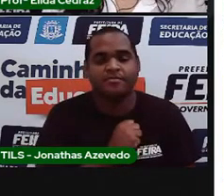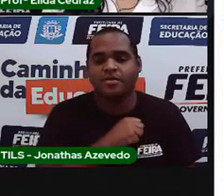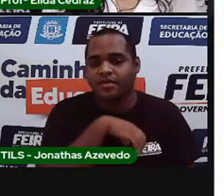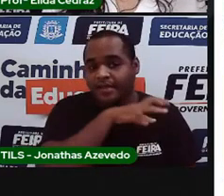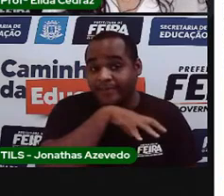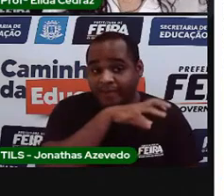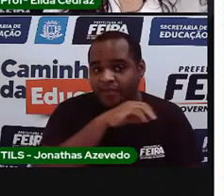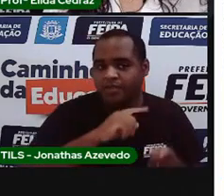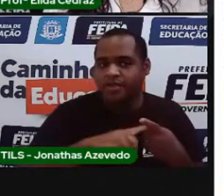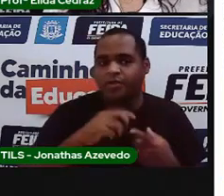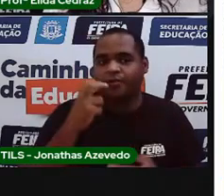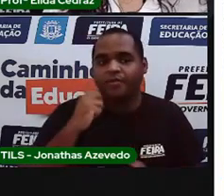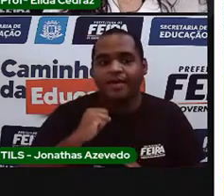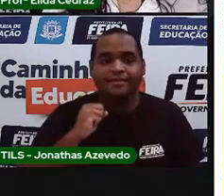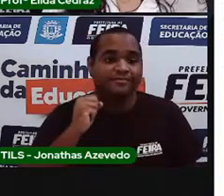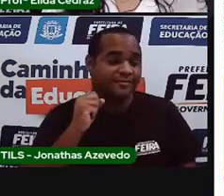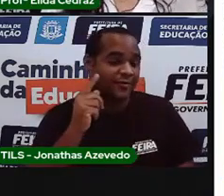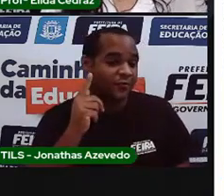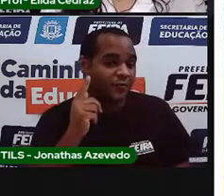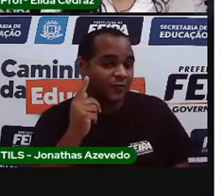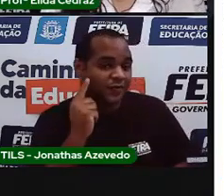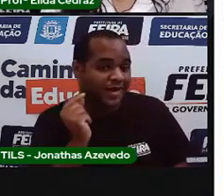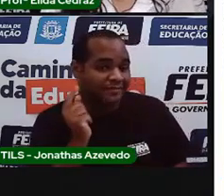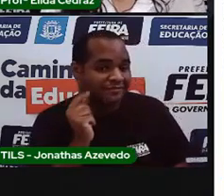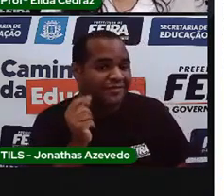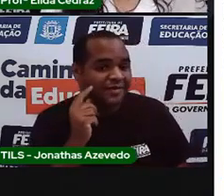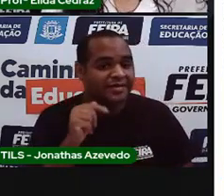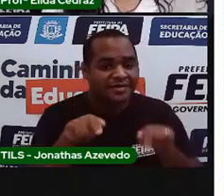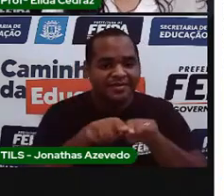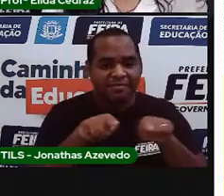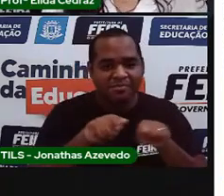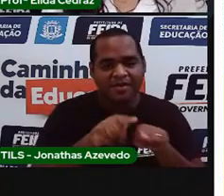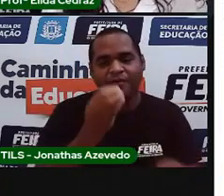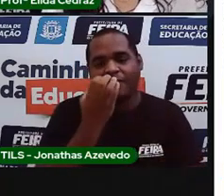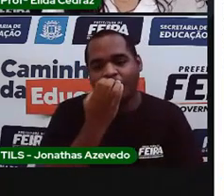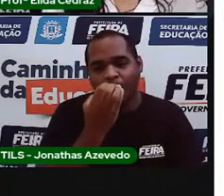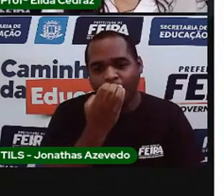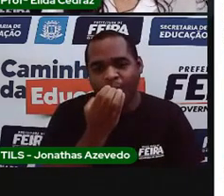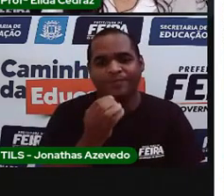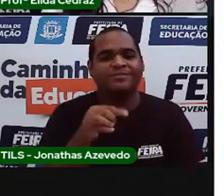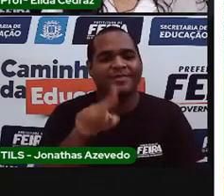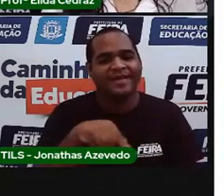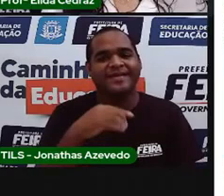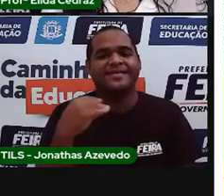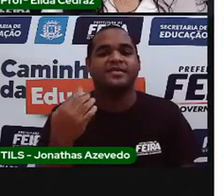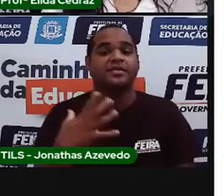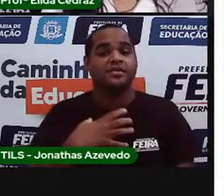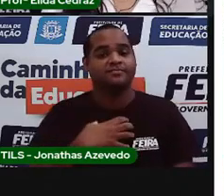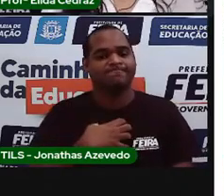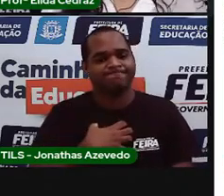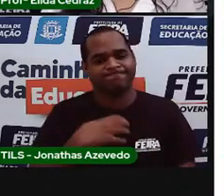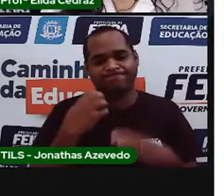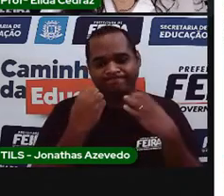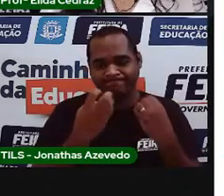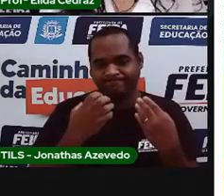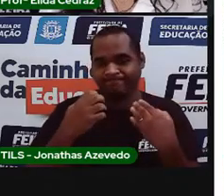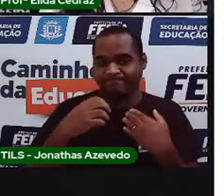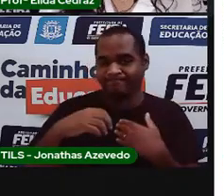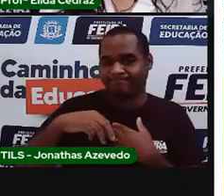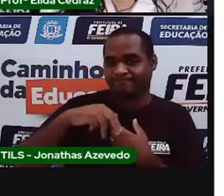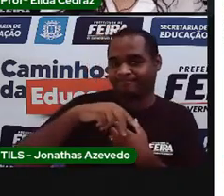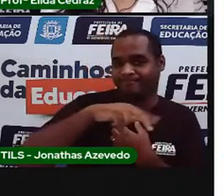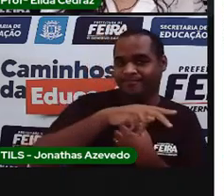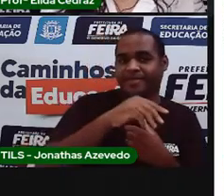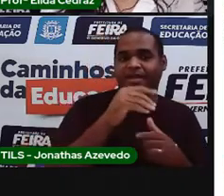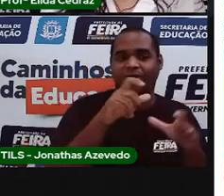um gato, quindim, e uma cadela, jujuba. Eles adoram andar pelas